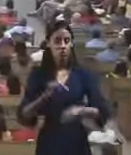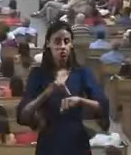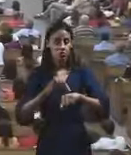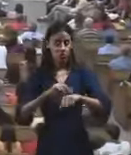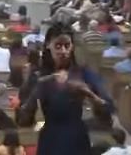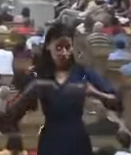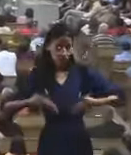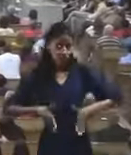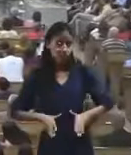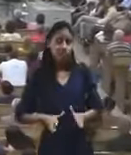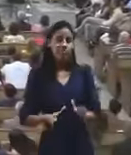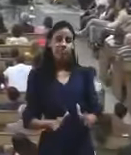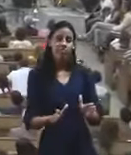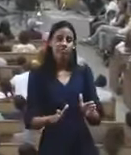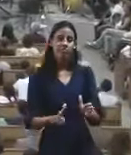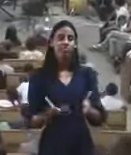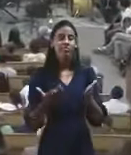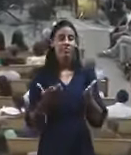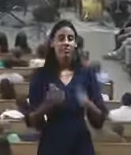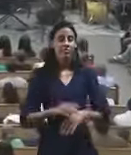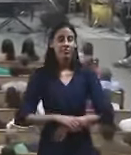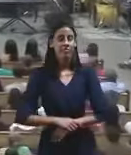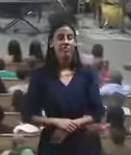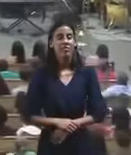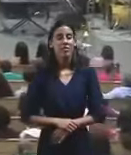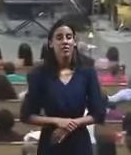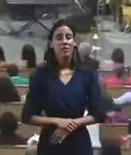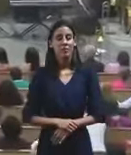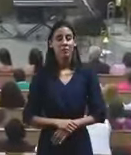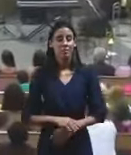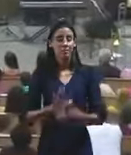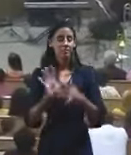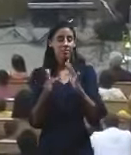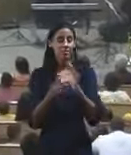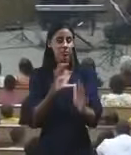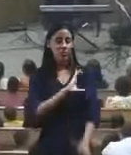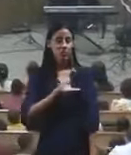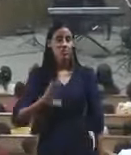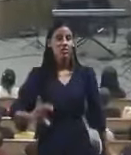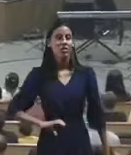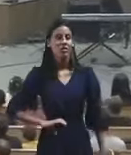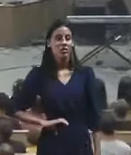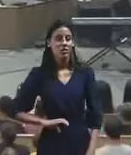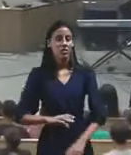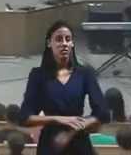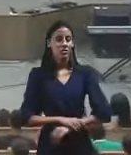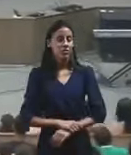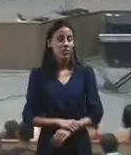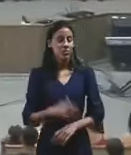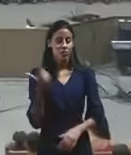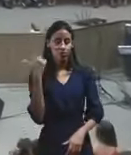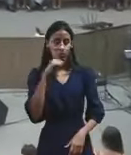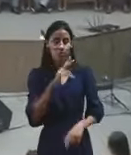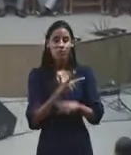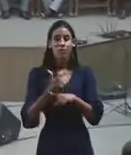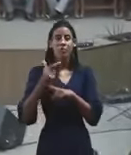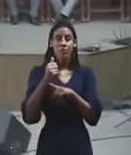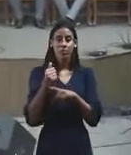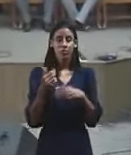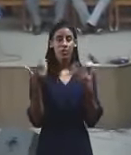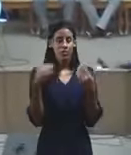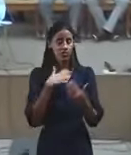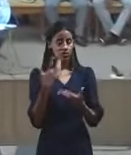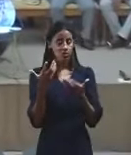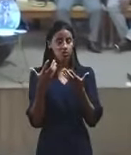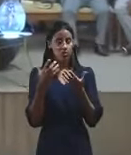e na hora que o diabo se aproxima em Mateus 4, Jesus Cristo derrota Ele. Agora olhe para cá, tu queres saber, o que eu vou te dizer aqui,